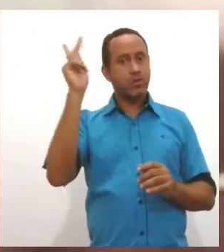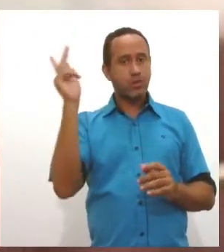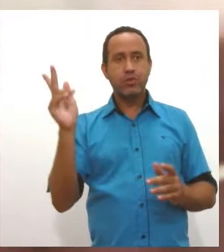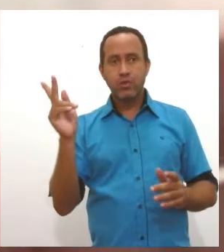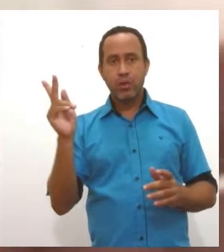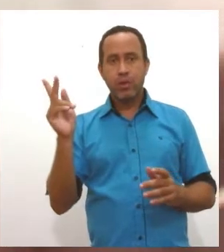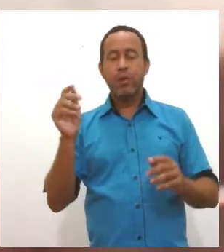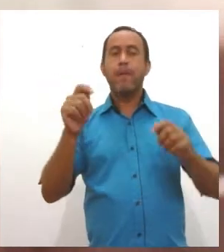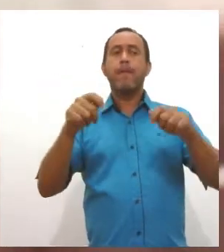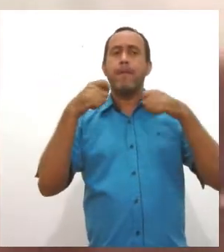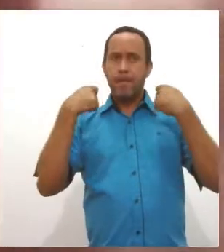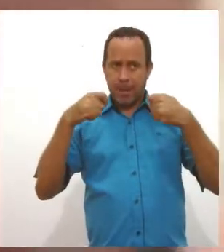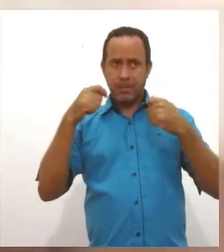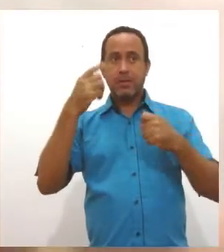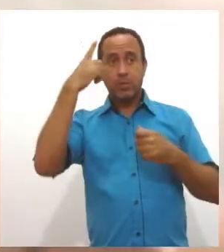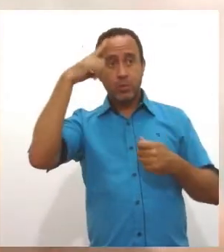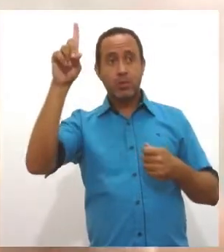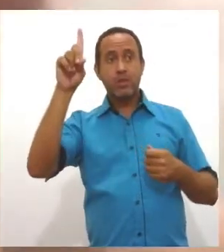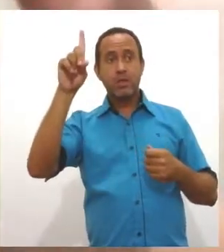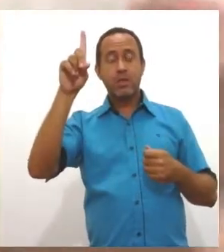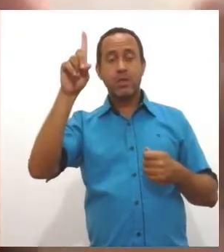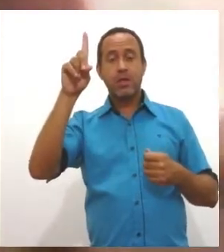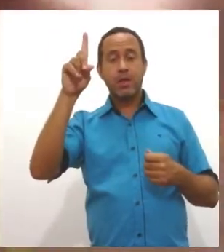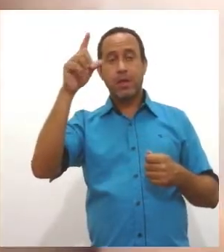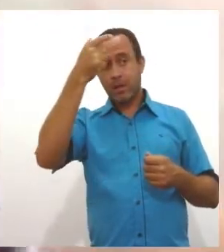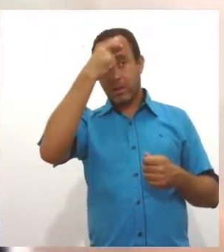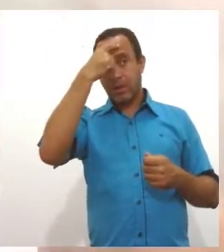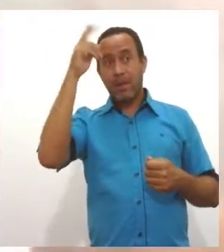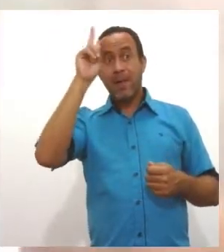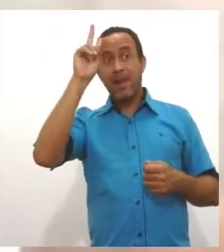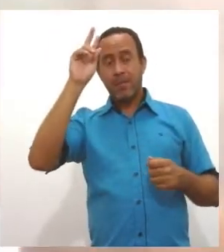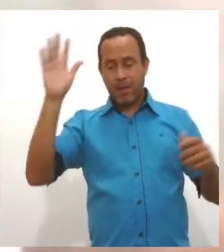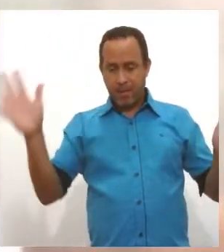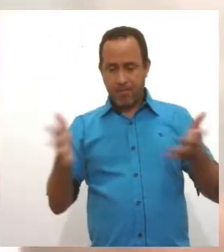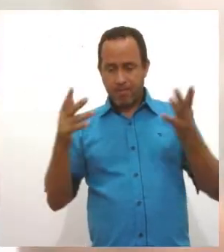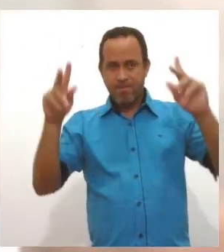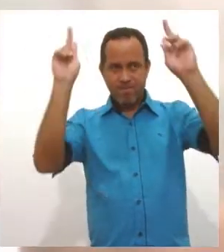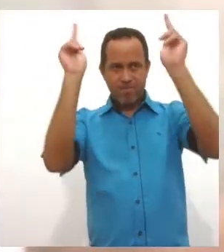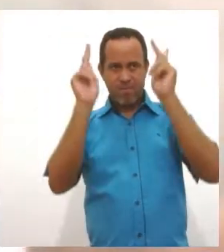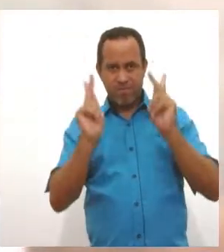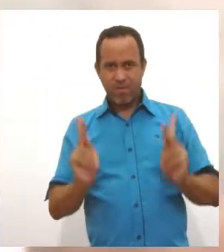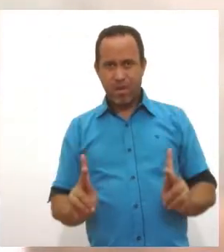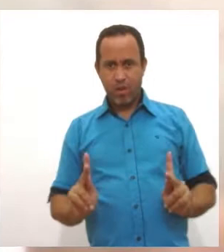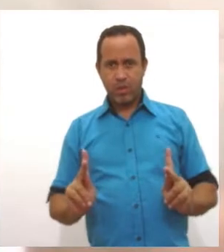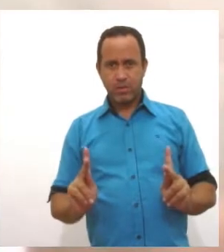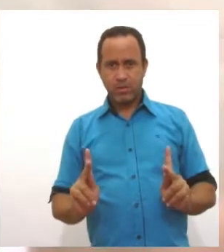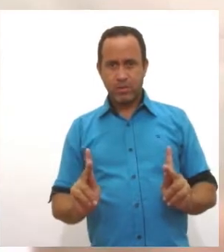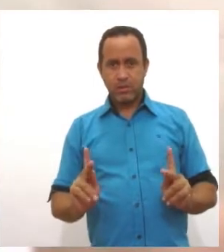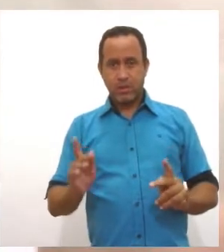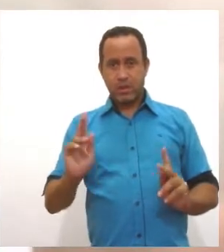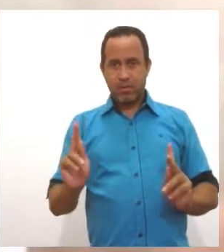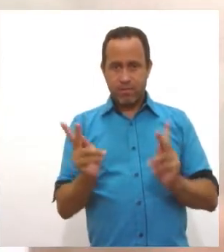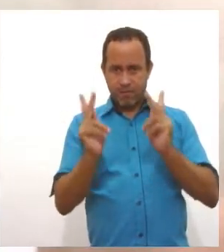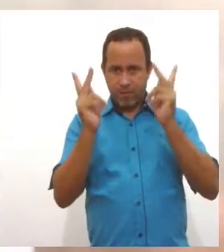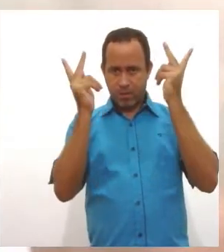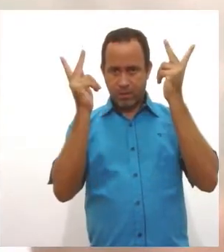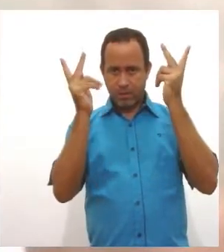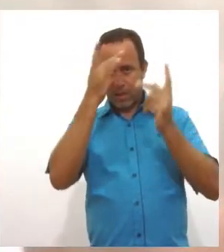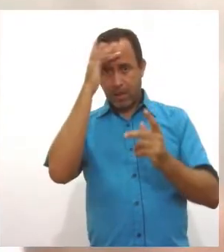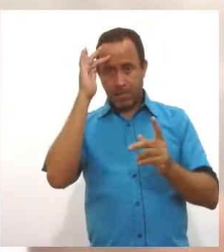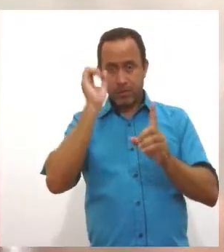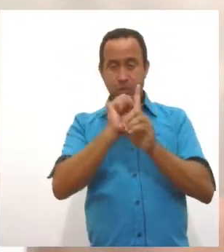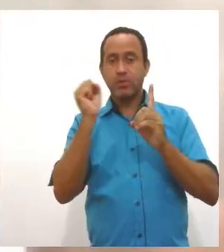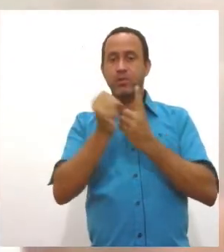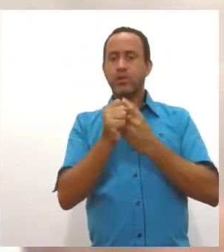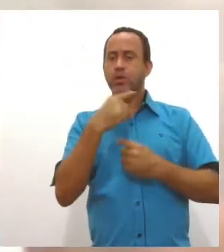precisamos do Dia da Consciência Negra, para valorizar e criar referenciais positivos na nossa sociedade, mostrando que